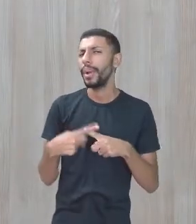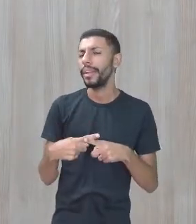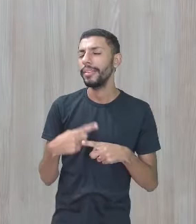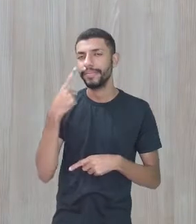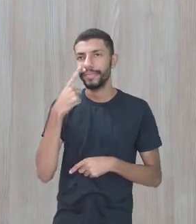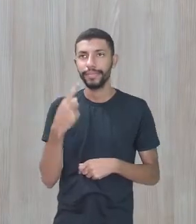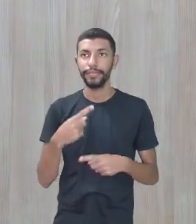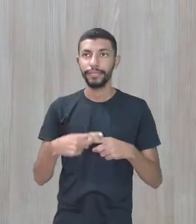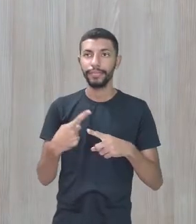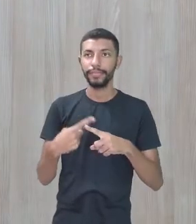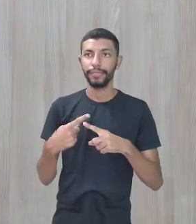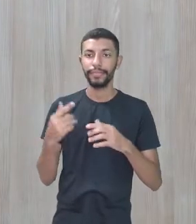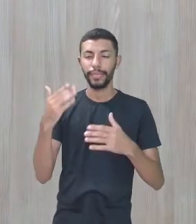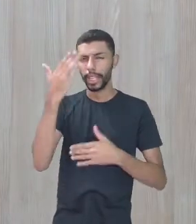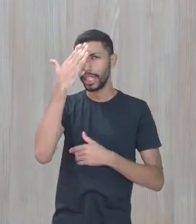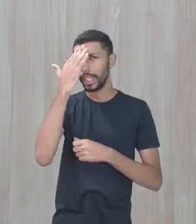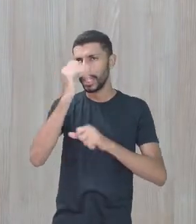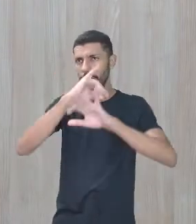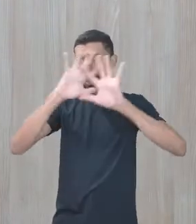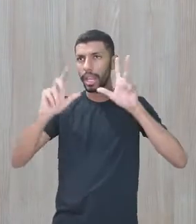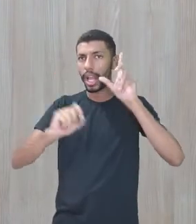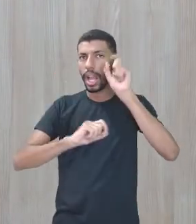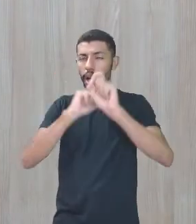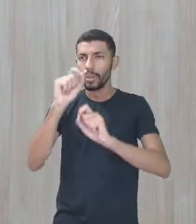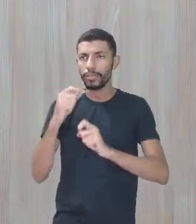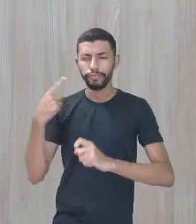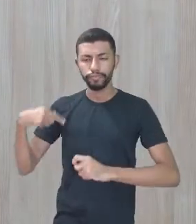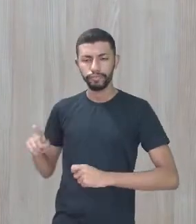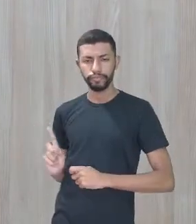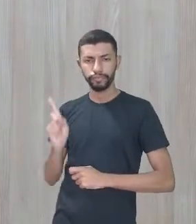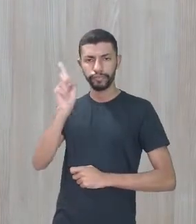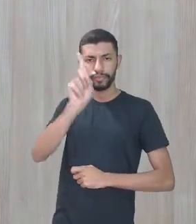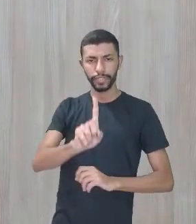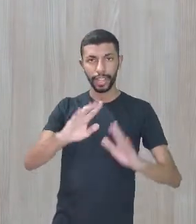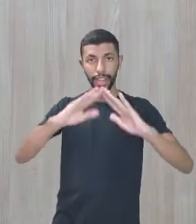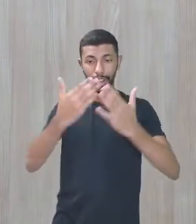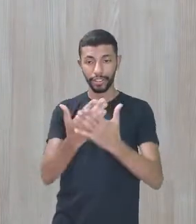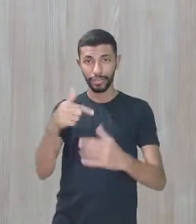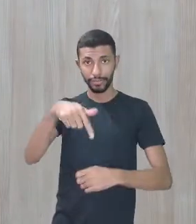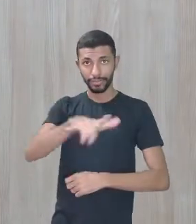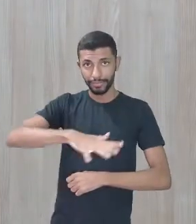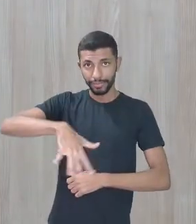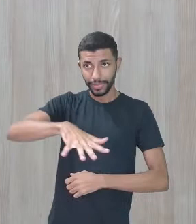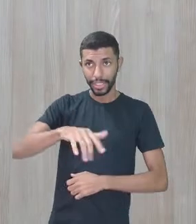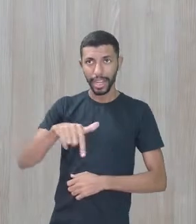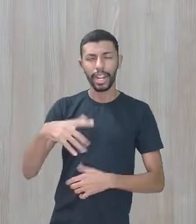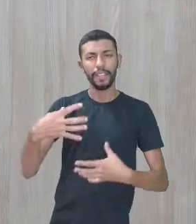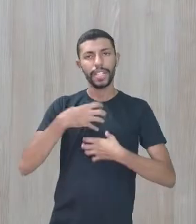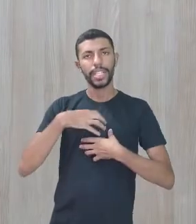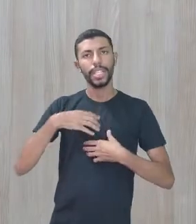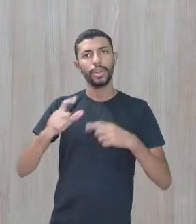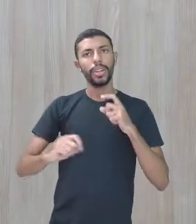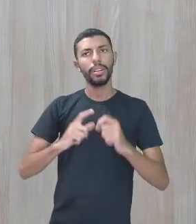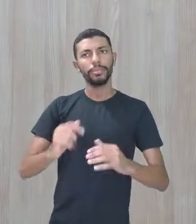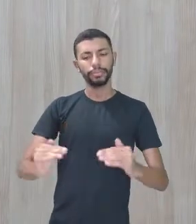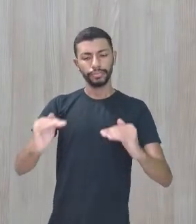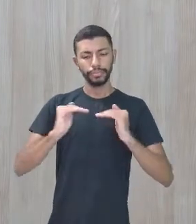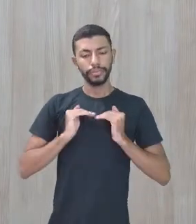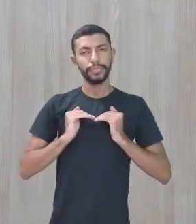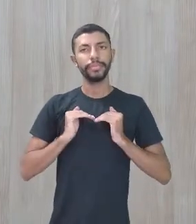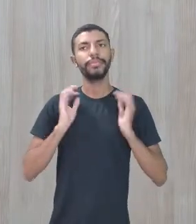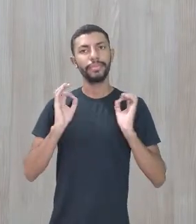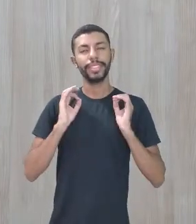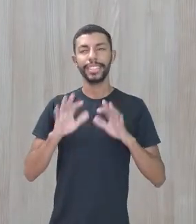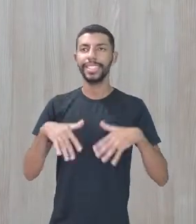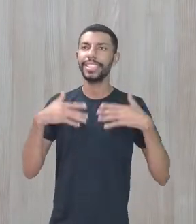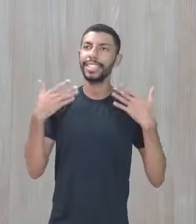eles entendem que chegando naquele espaço, ele vai ser tratado com respeito. Se ele chegar triste,